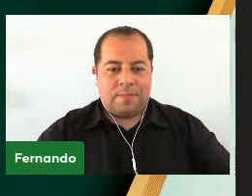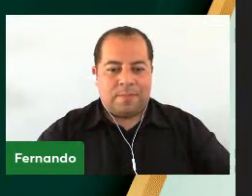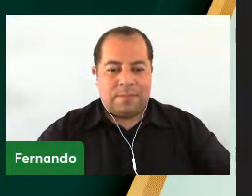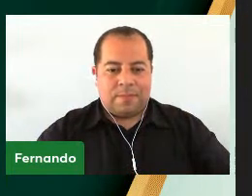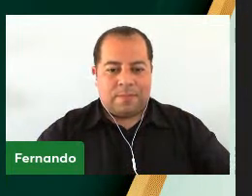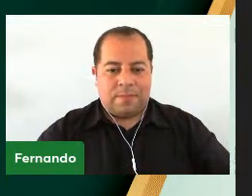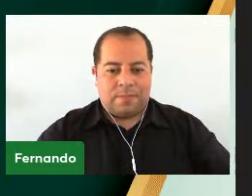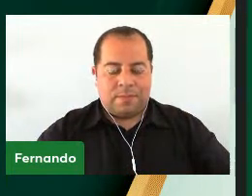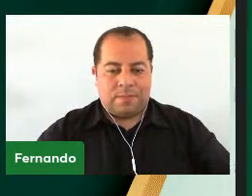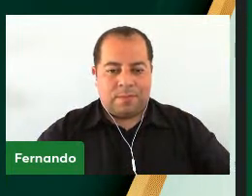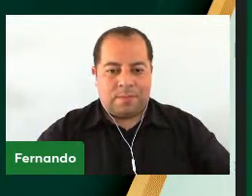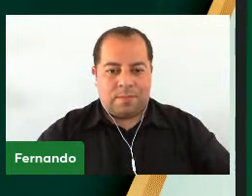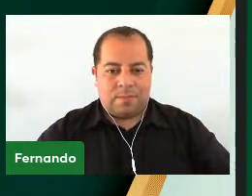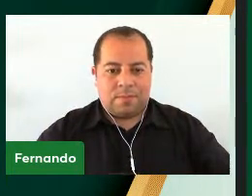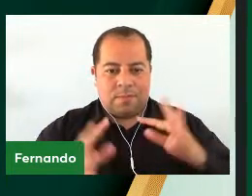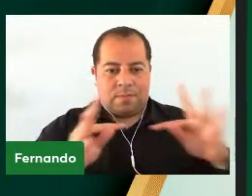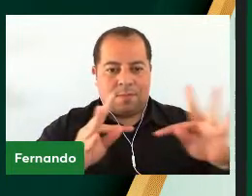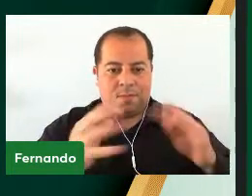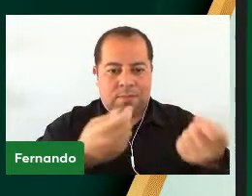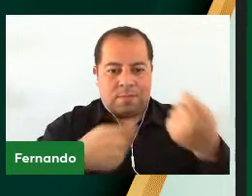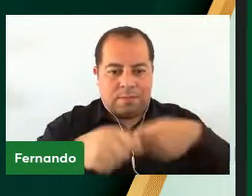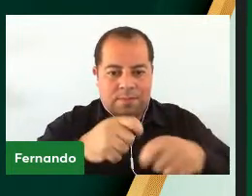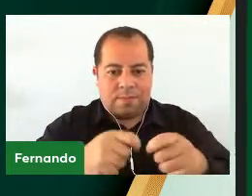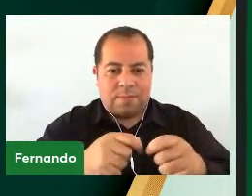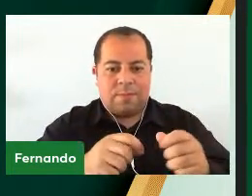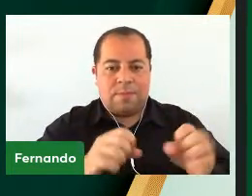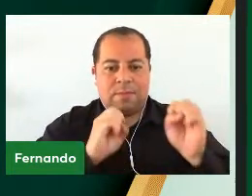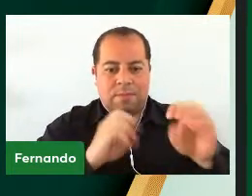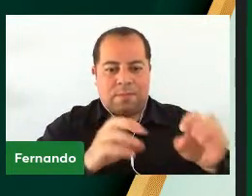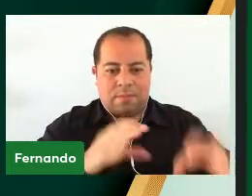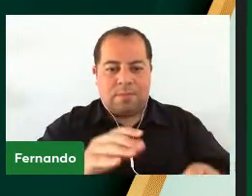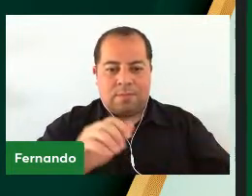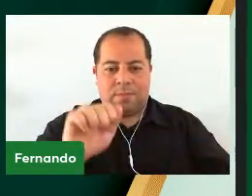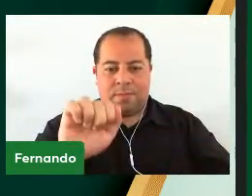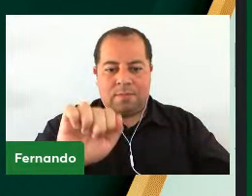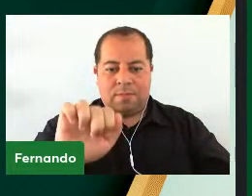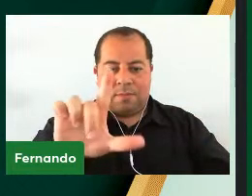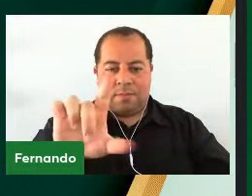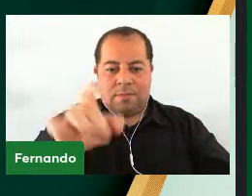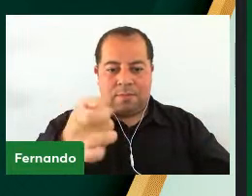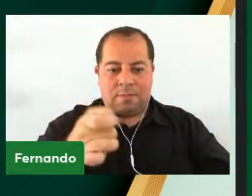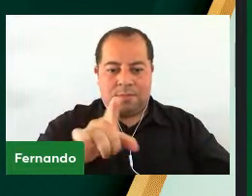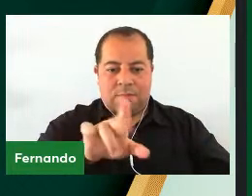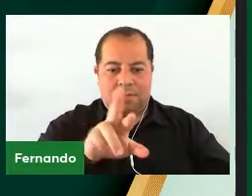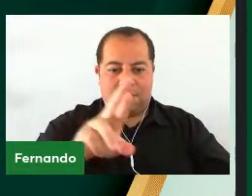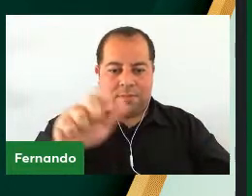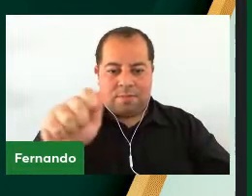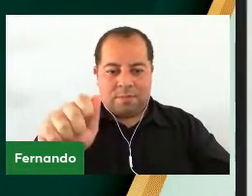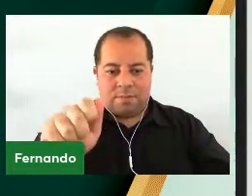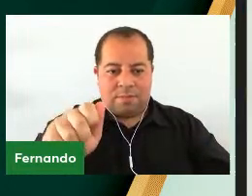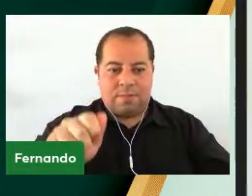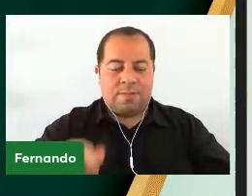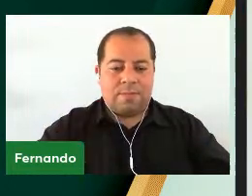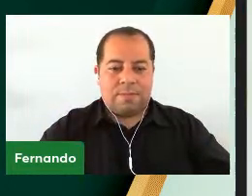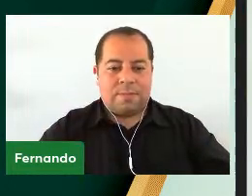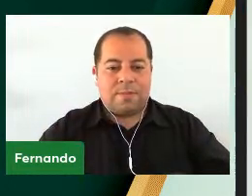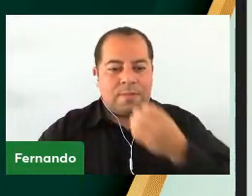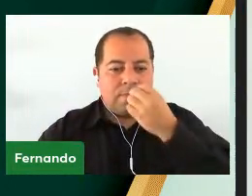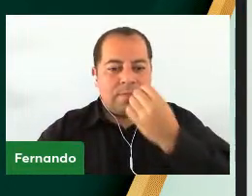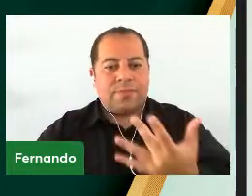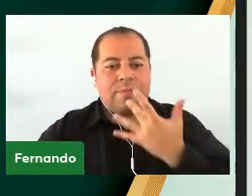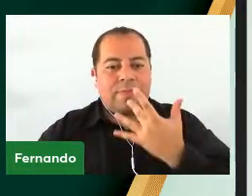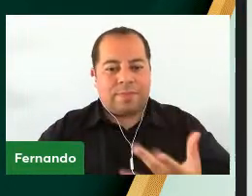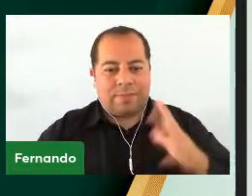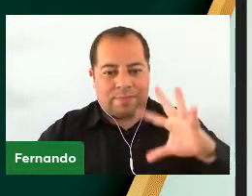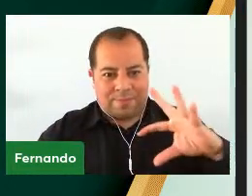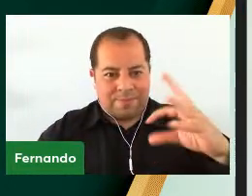Técnico, administrativo e educação homenageada, Alexandra Preto. Boa tarde a todos e a